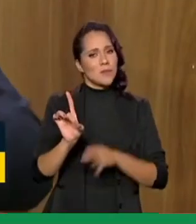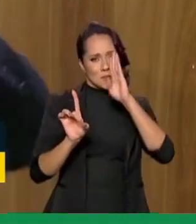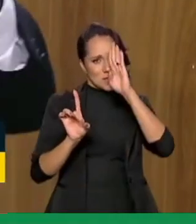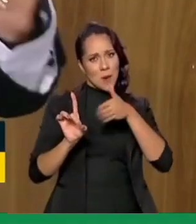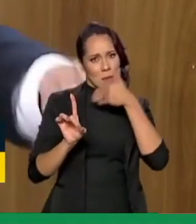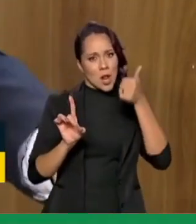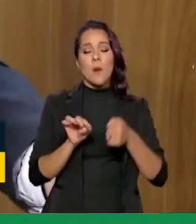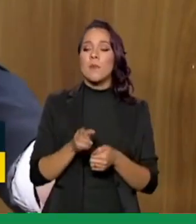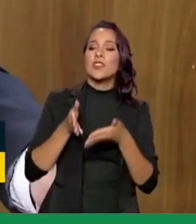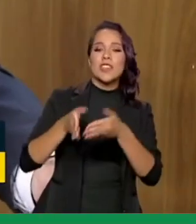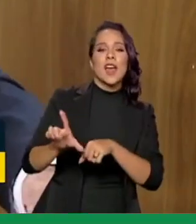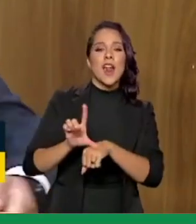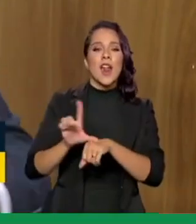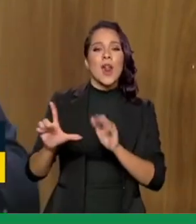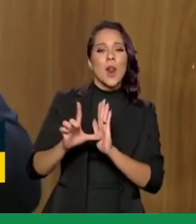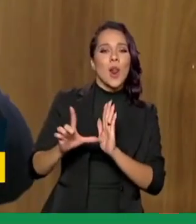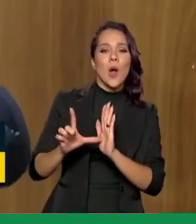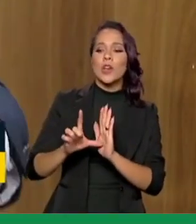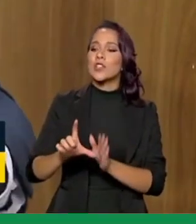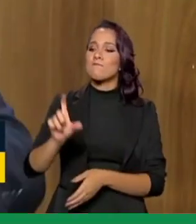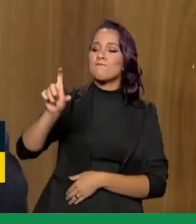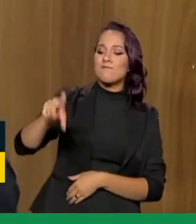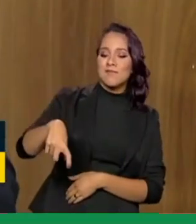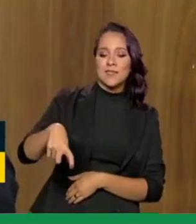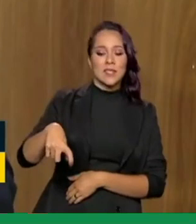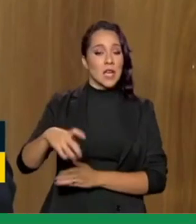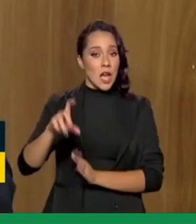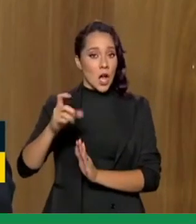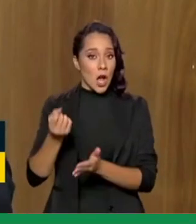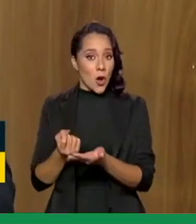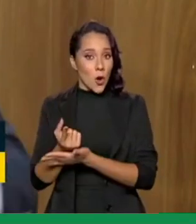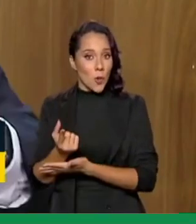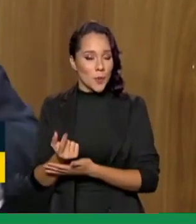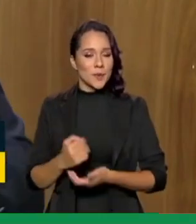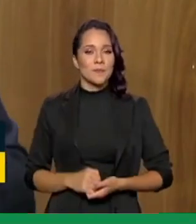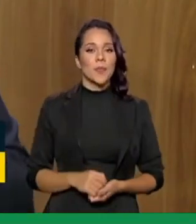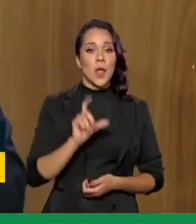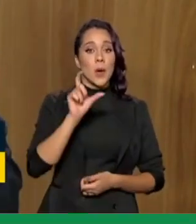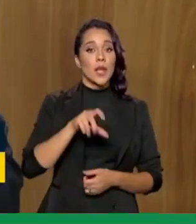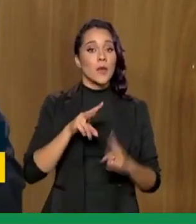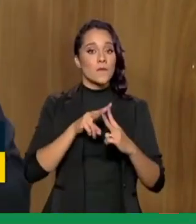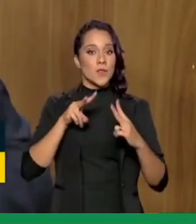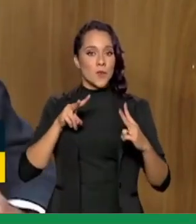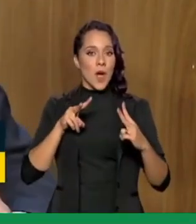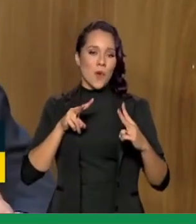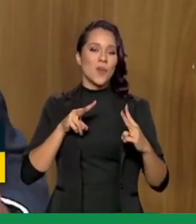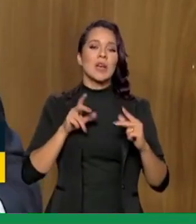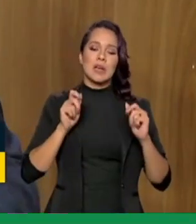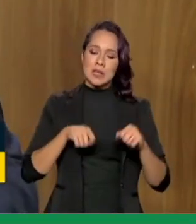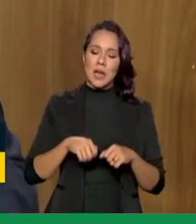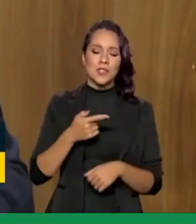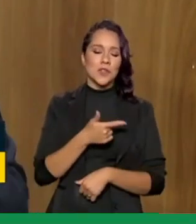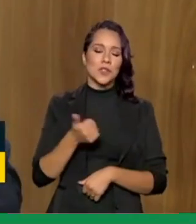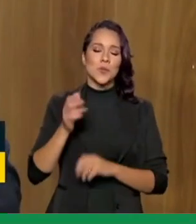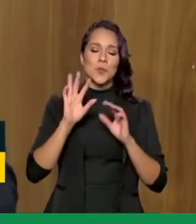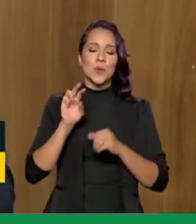ou seja pode chegar no estabelecimento comercial de onde mora e fazer essa essa compra e o cartão virtual atendendo todas as 21